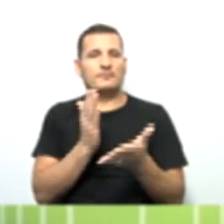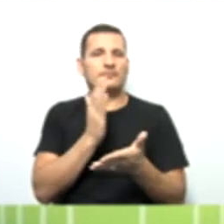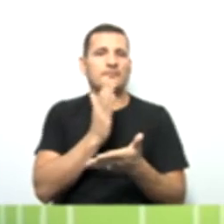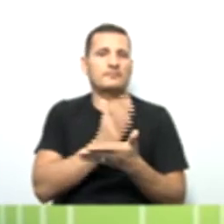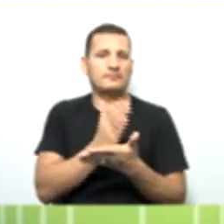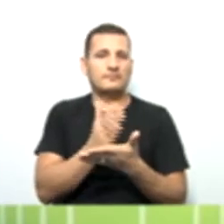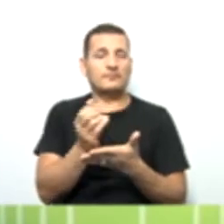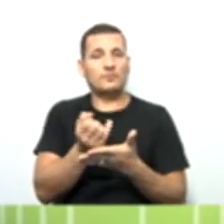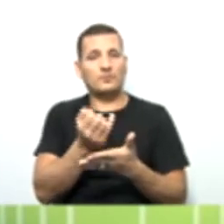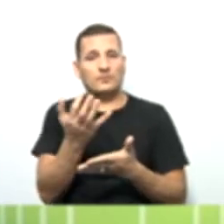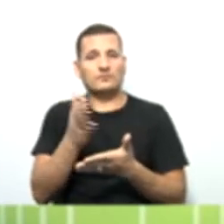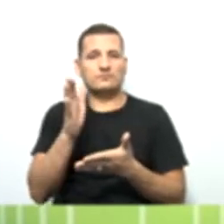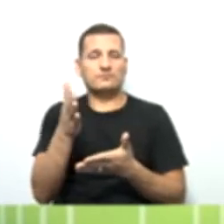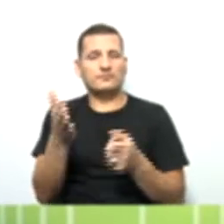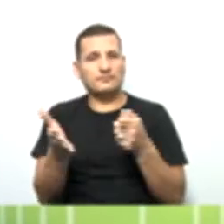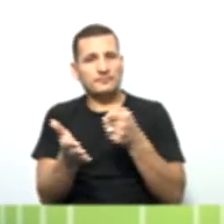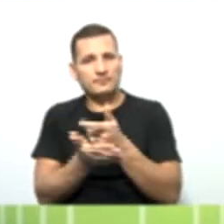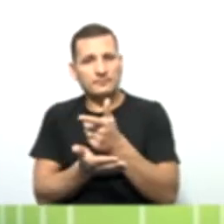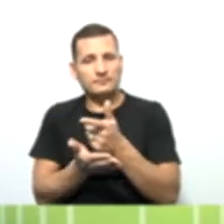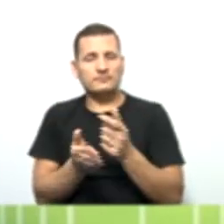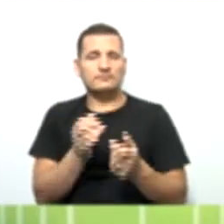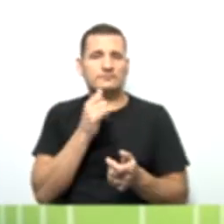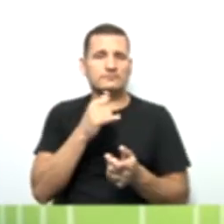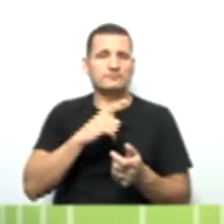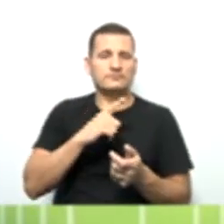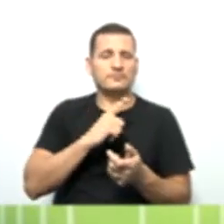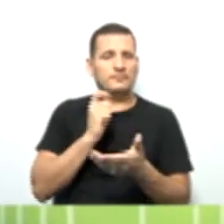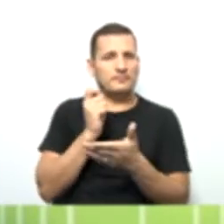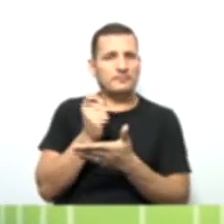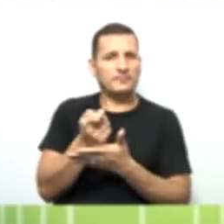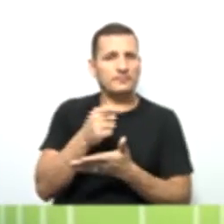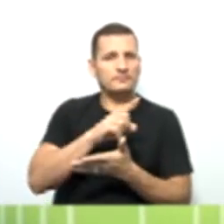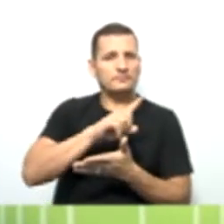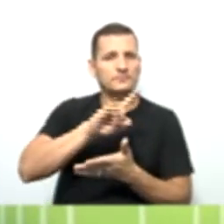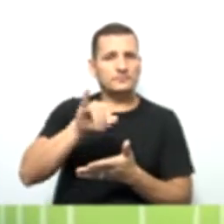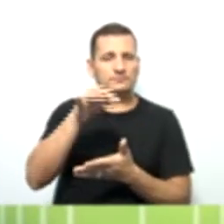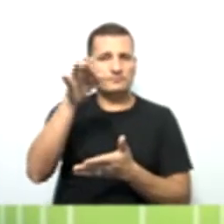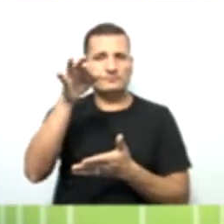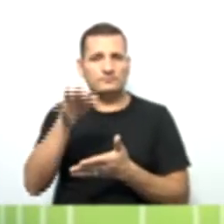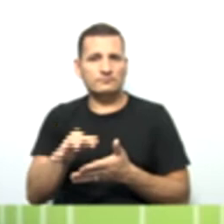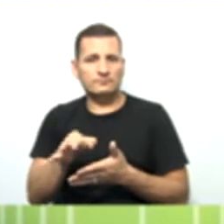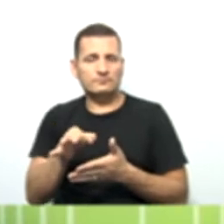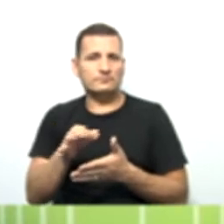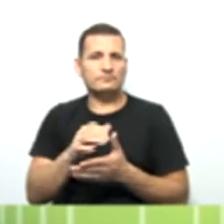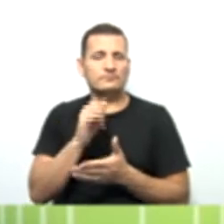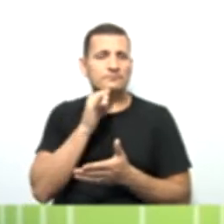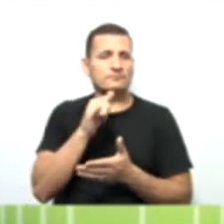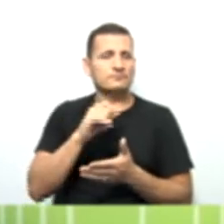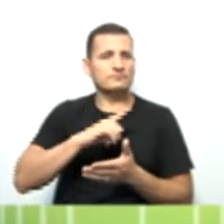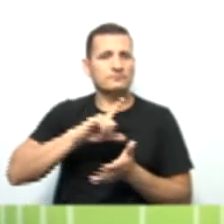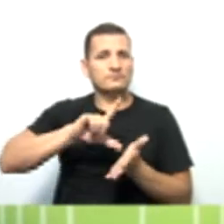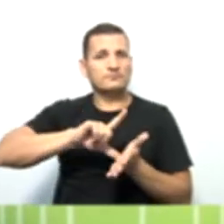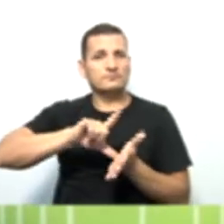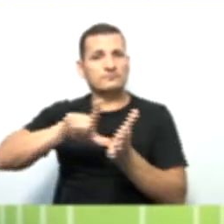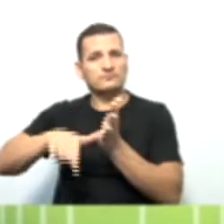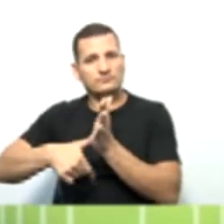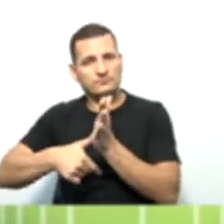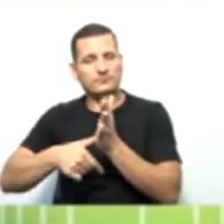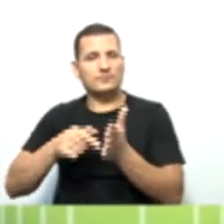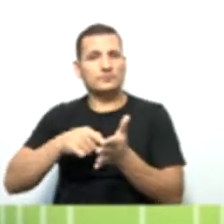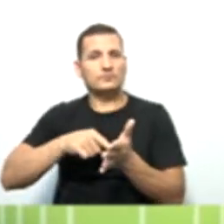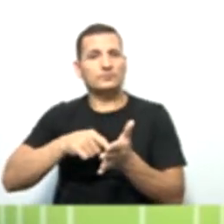pagas na data correta, na forma correta, né? Se aí não estão atrasando e aí pagando